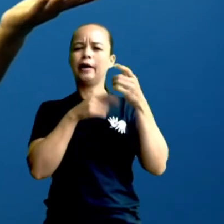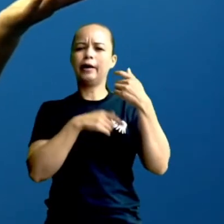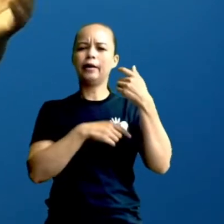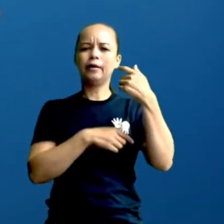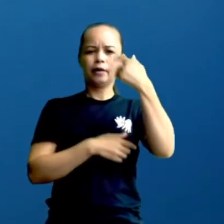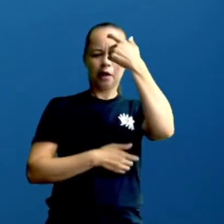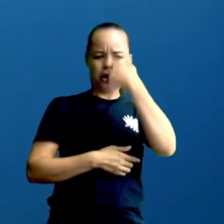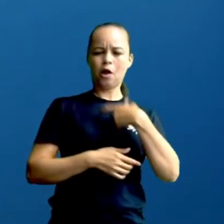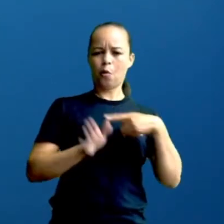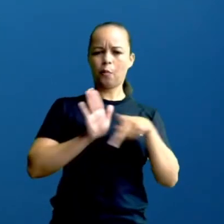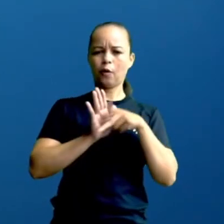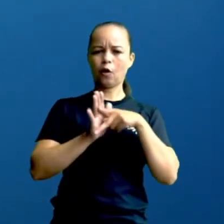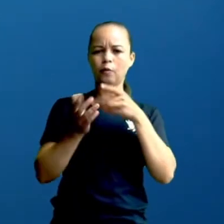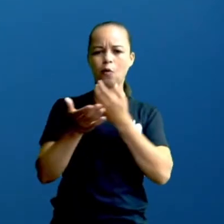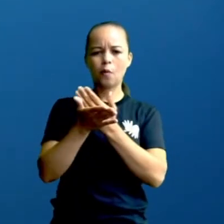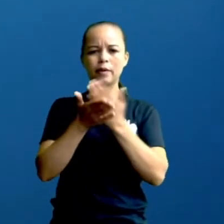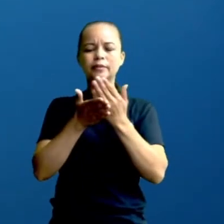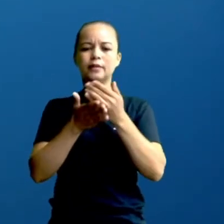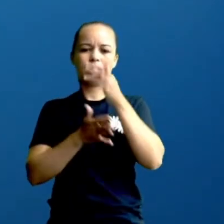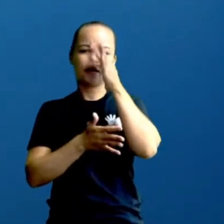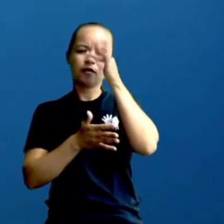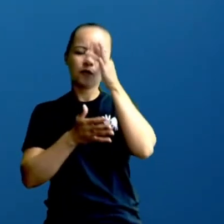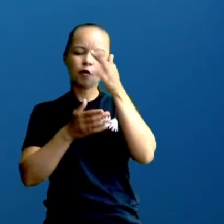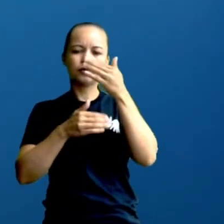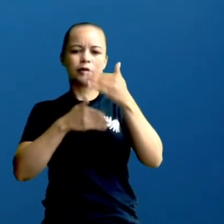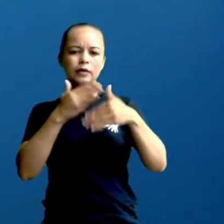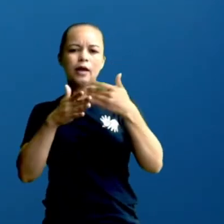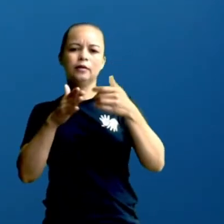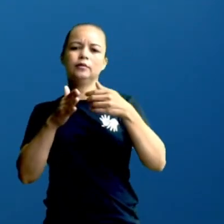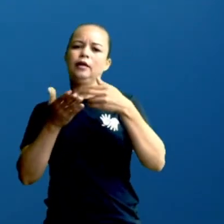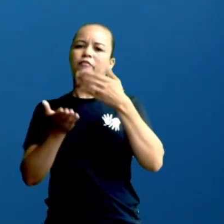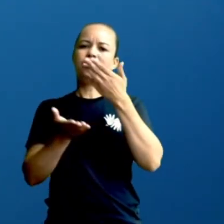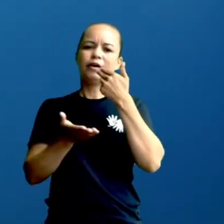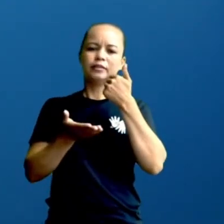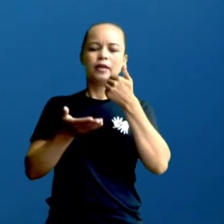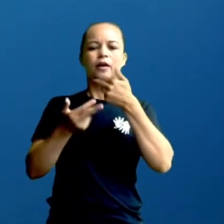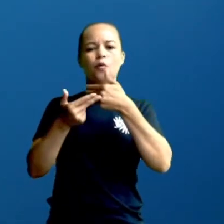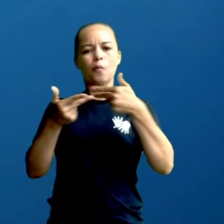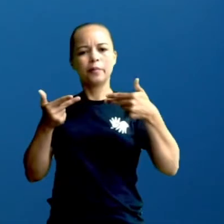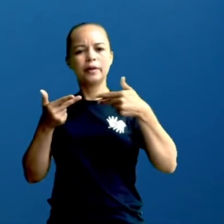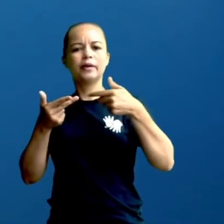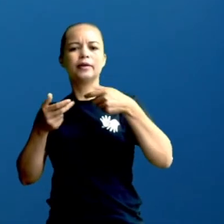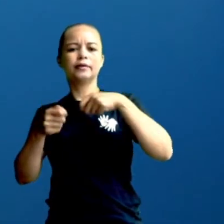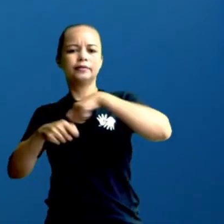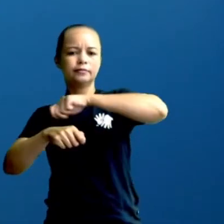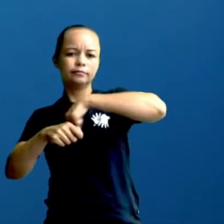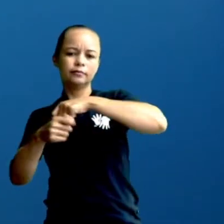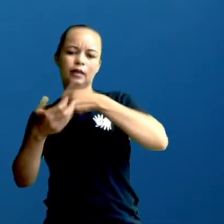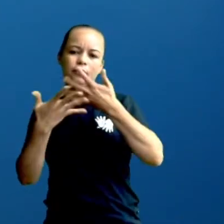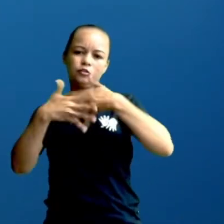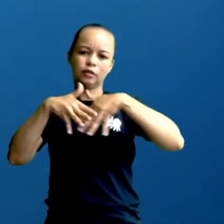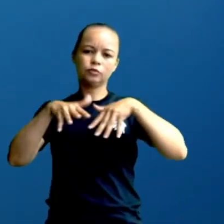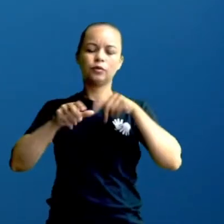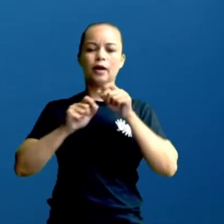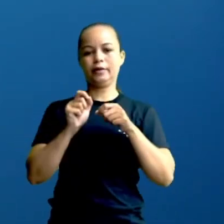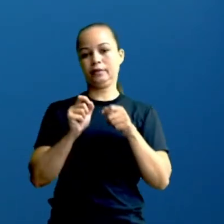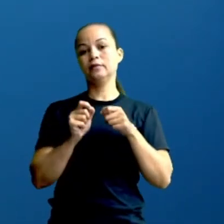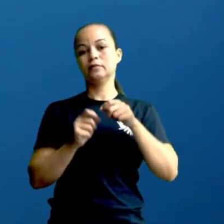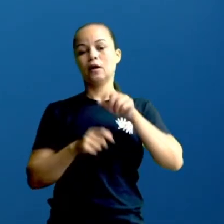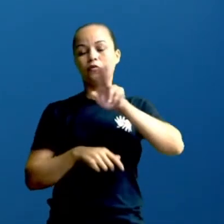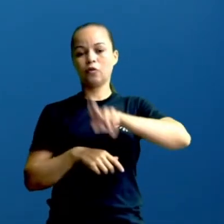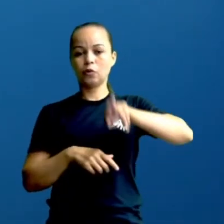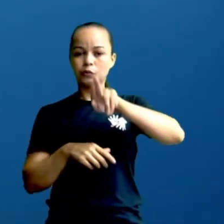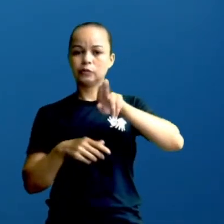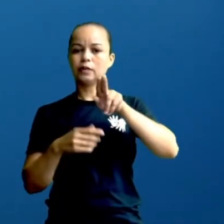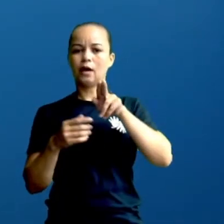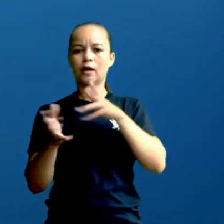plantas e aí arriscar em receitas, né, naturais. E aí a internet foi mais usada,